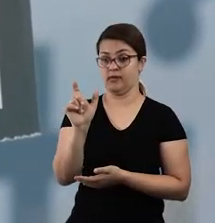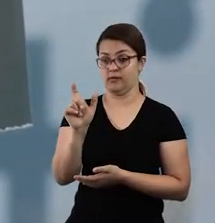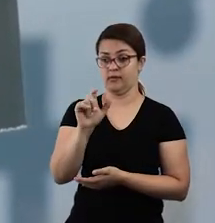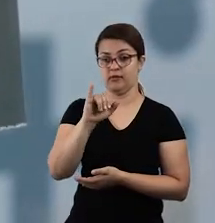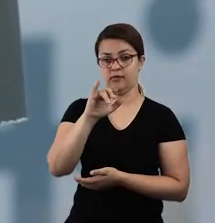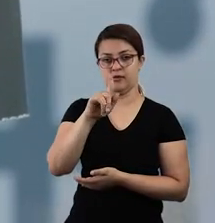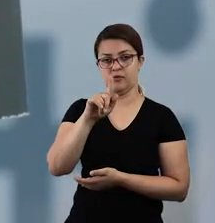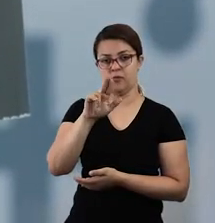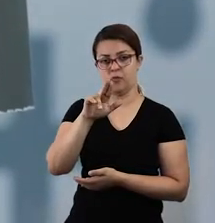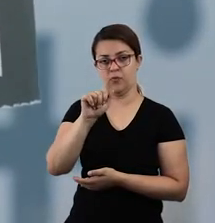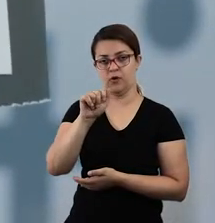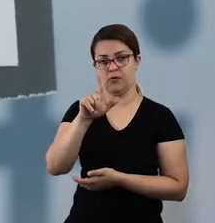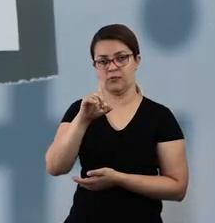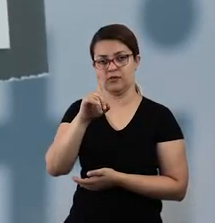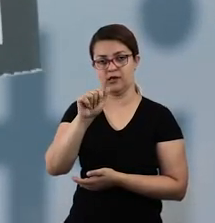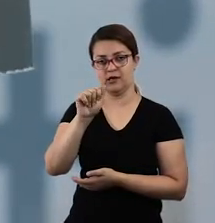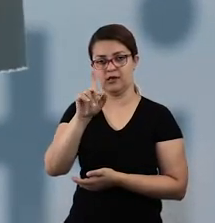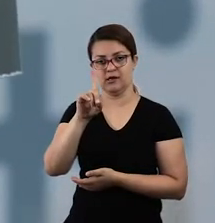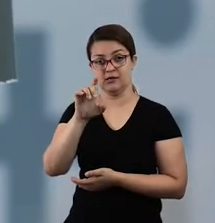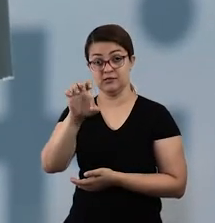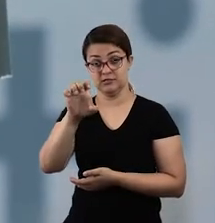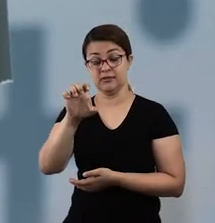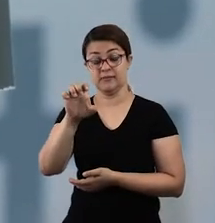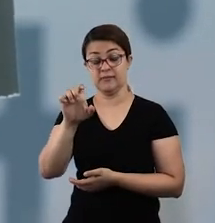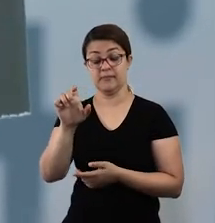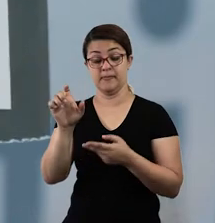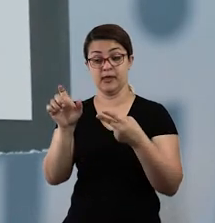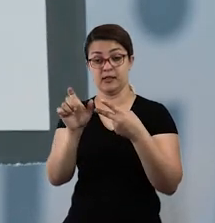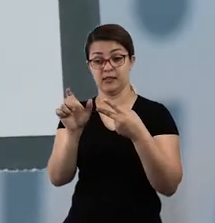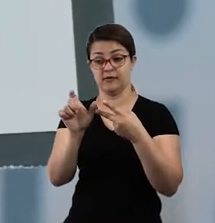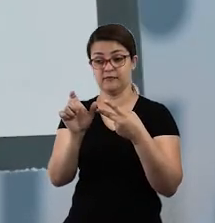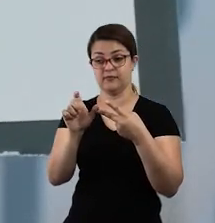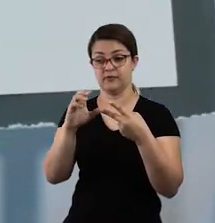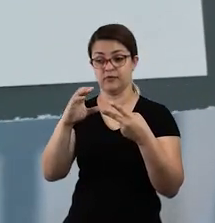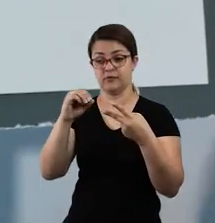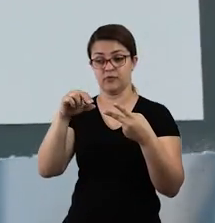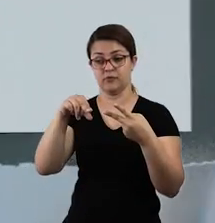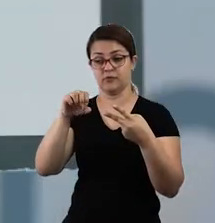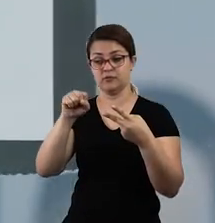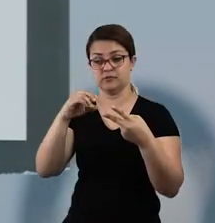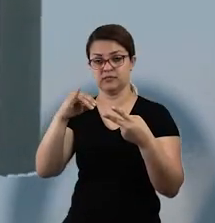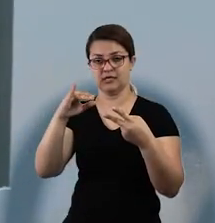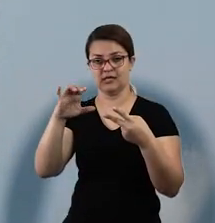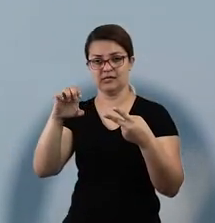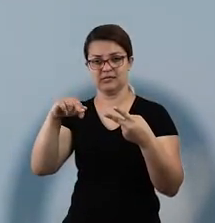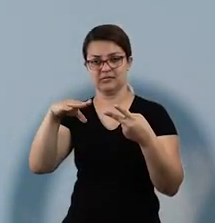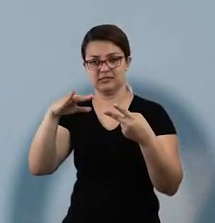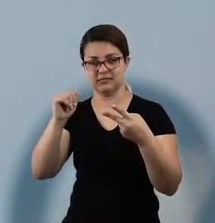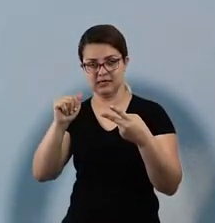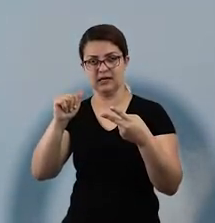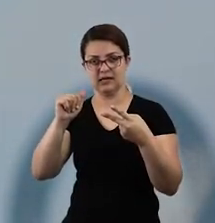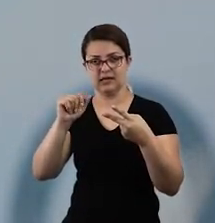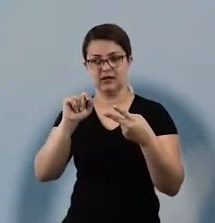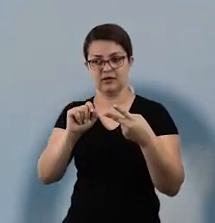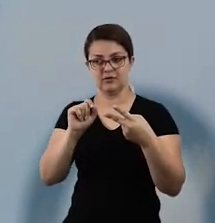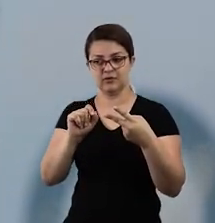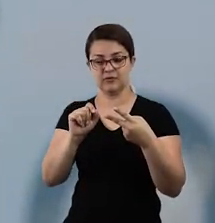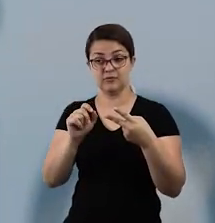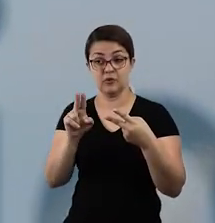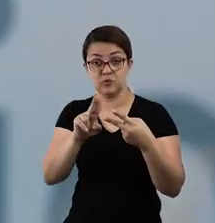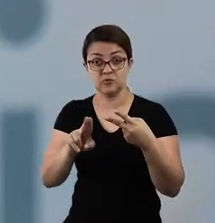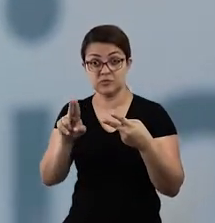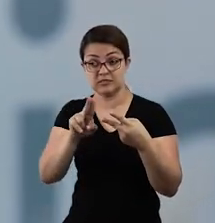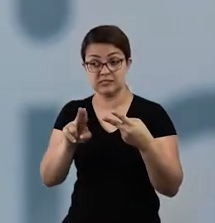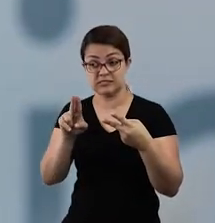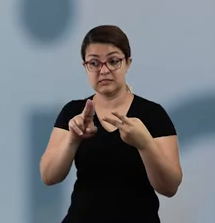aqui, que é igualdade e consciência, para formar outras palavras. Eu fiz um exemplo